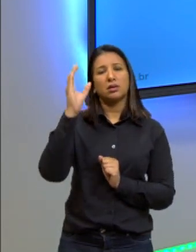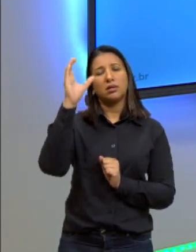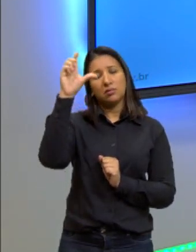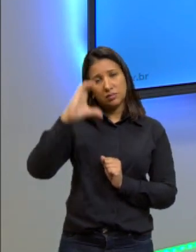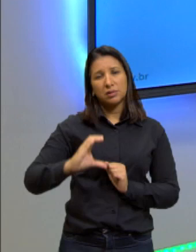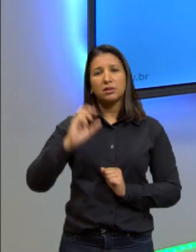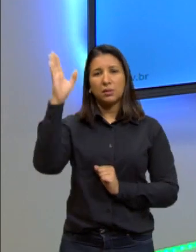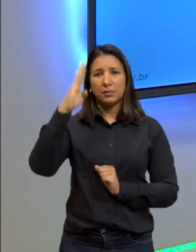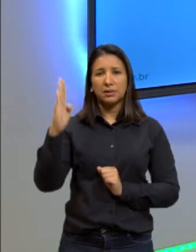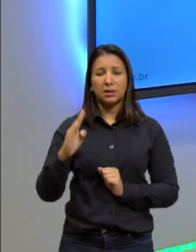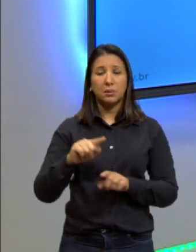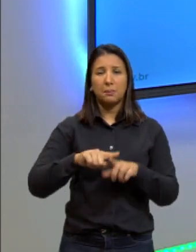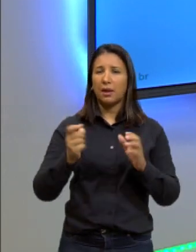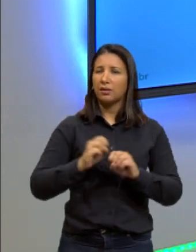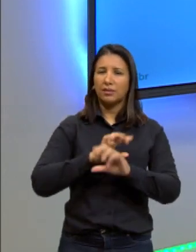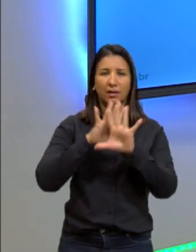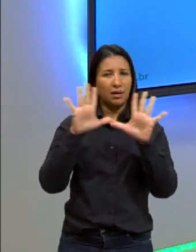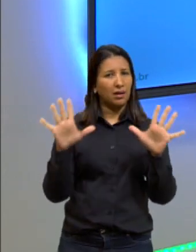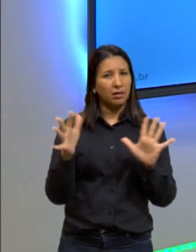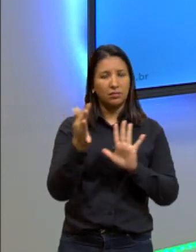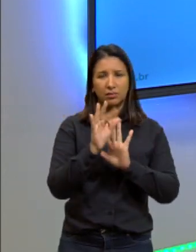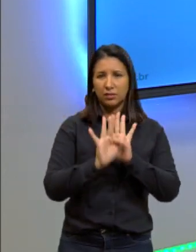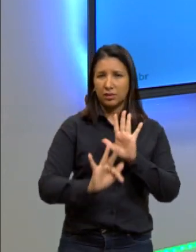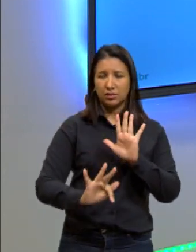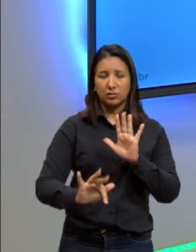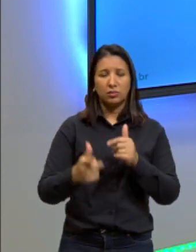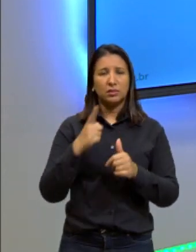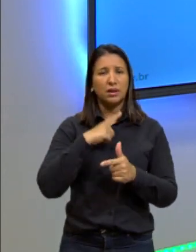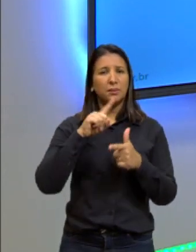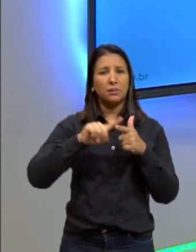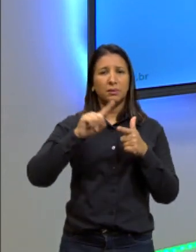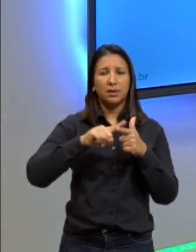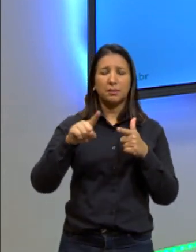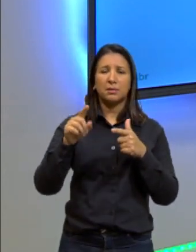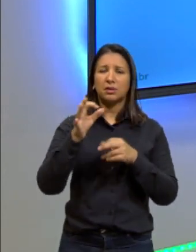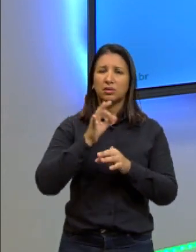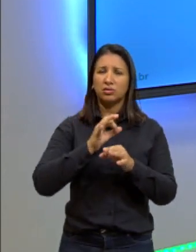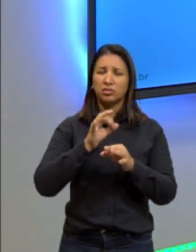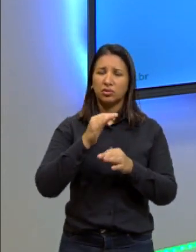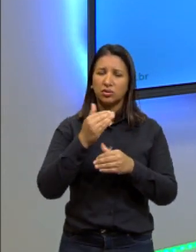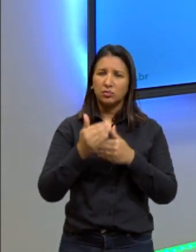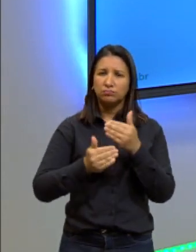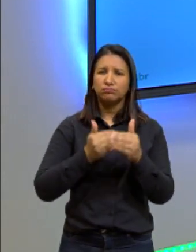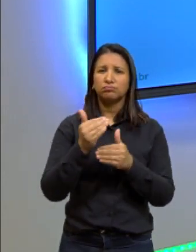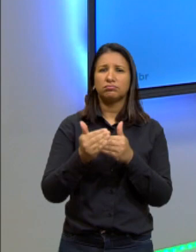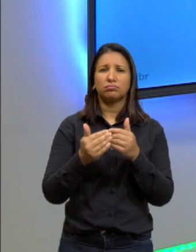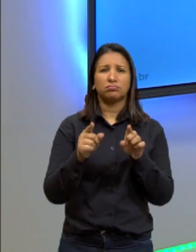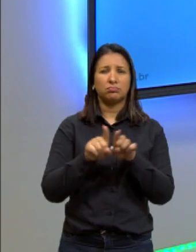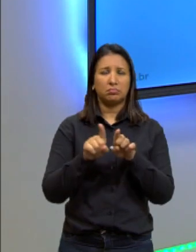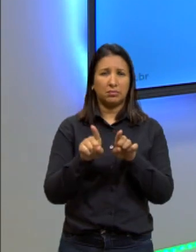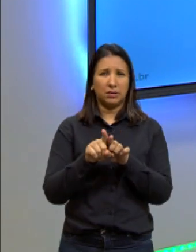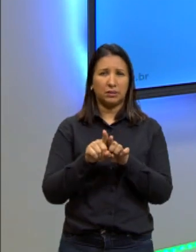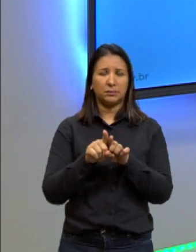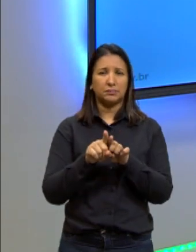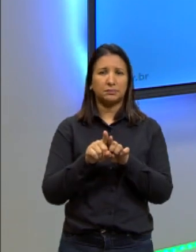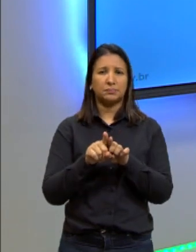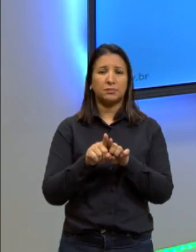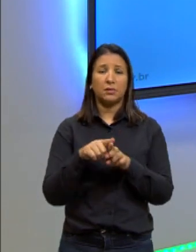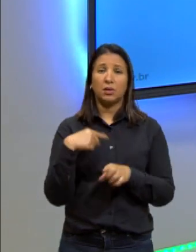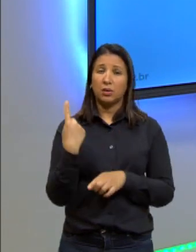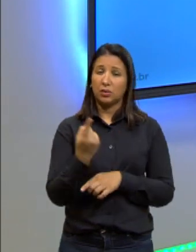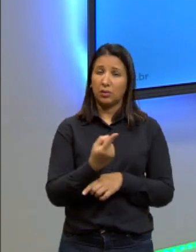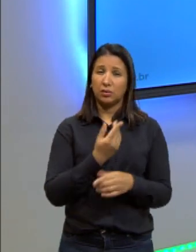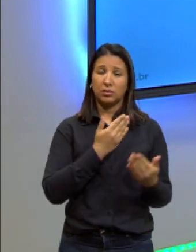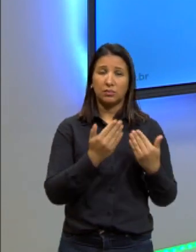Não sei, mas ela não deixa claro. Tem problemas de construção, mas como eu disse para vocês, nós estamos